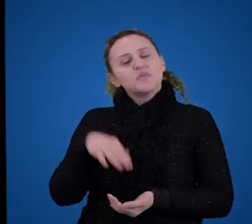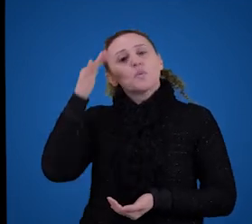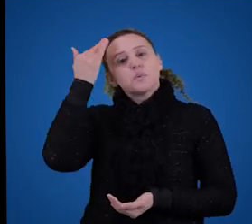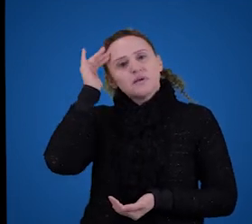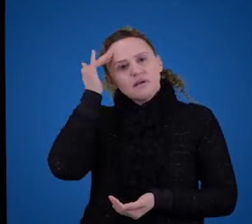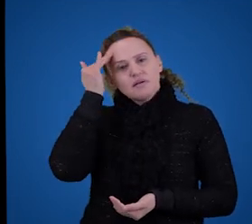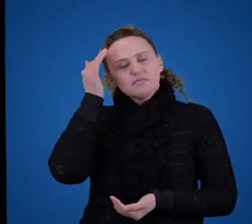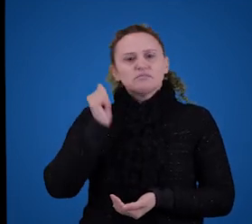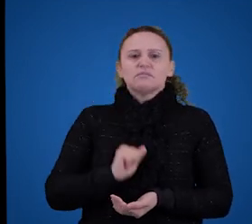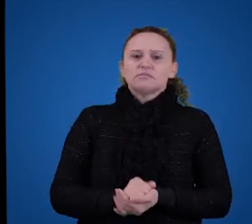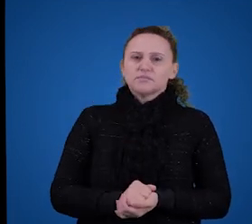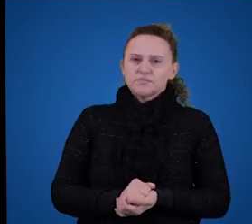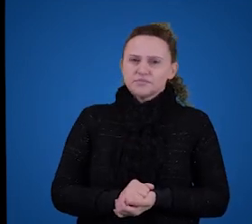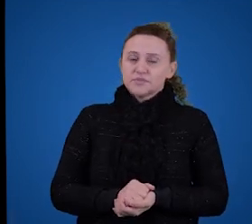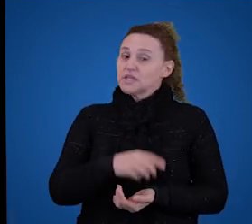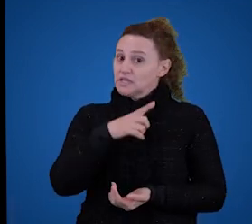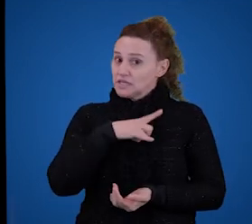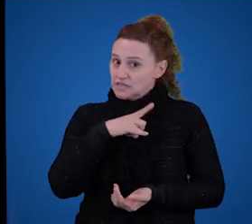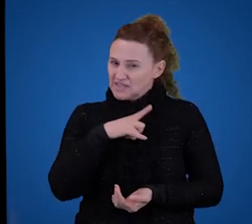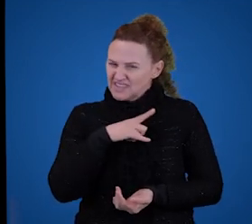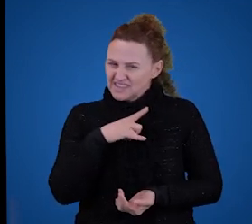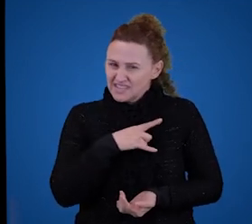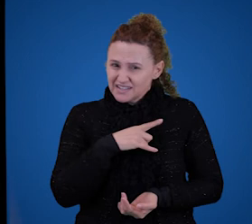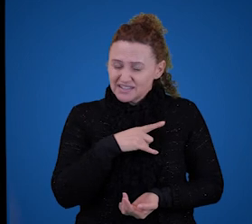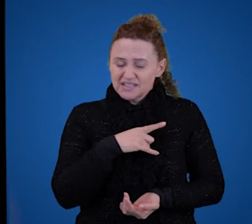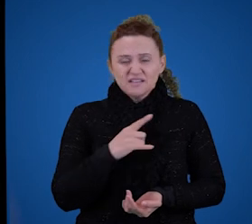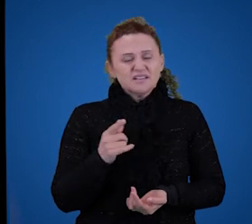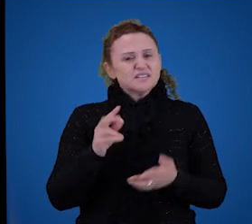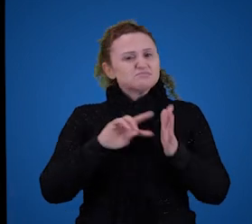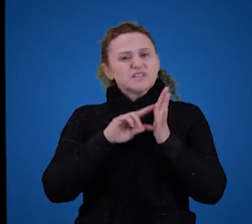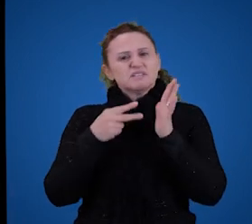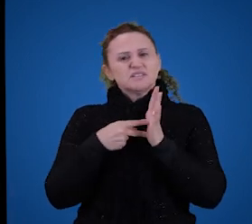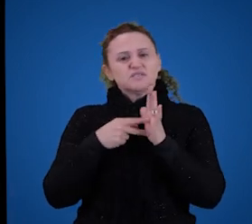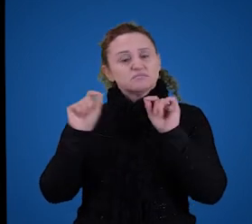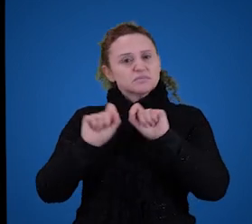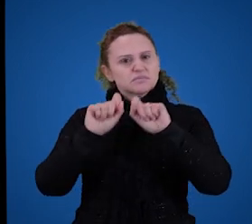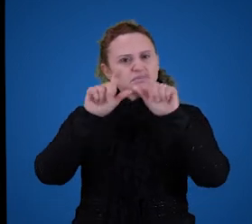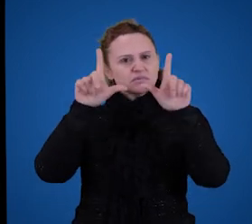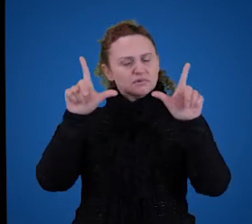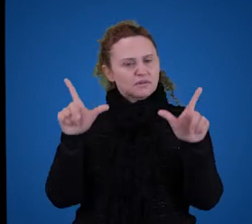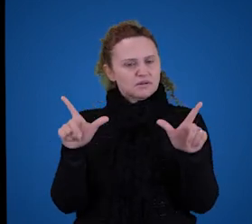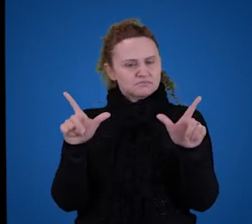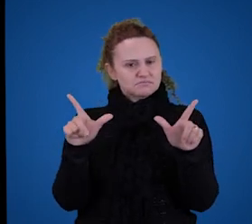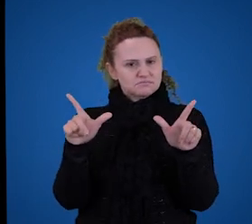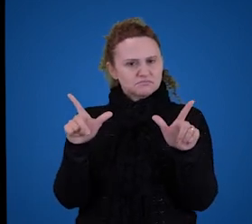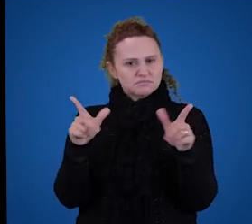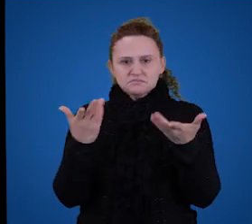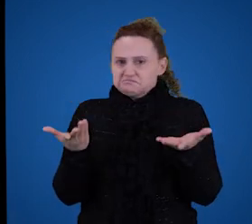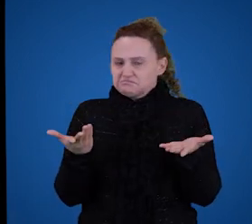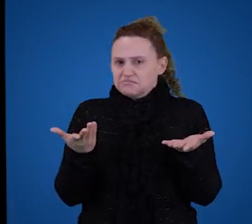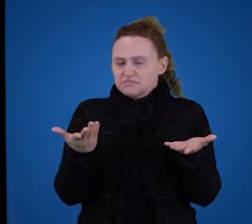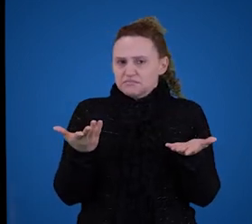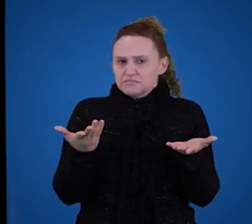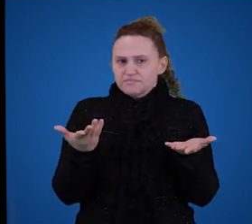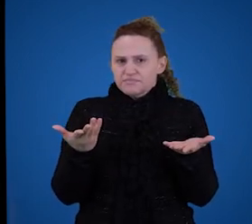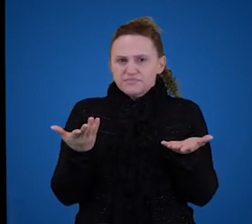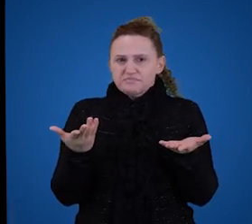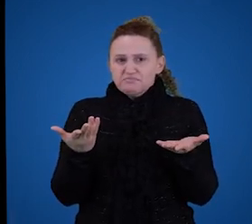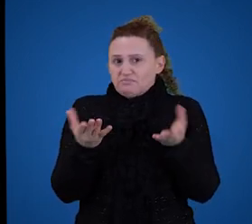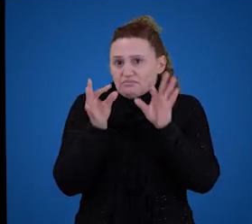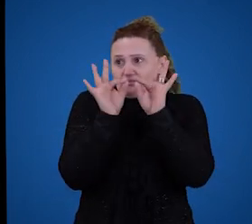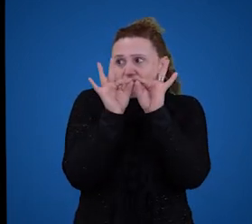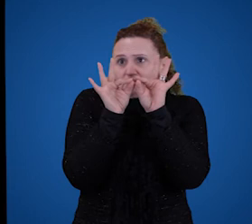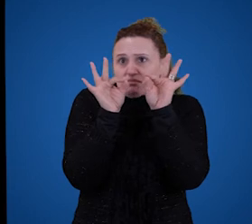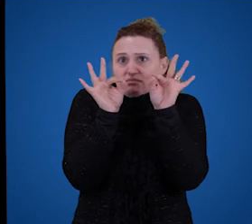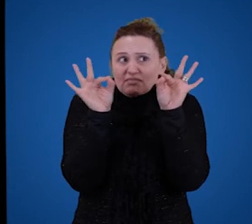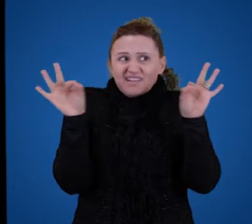tem E, que é composta na nossa língua, mas não tem significado claro. E também não a compreendemos claramente. É uma frase